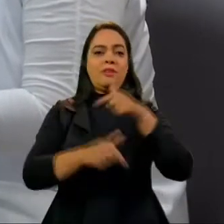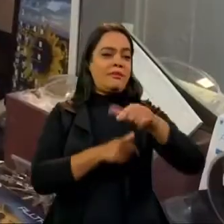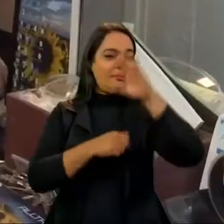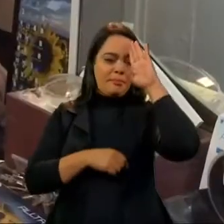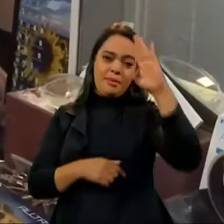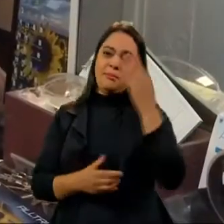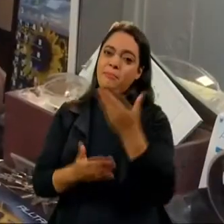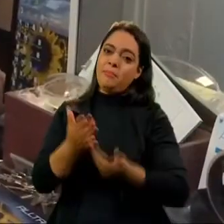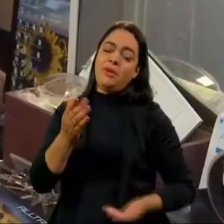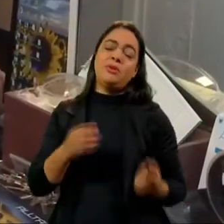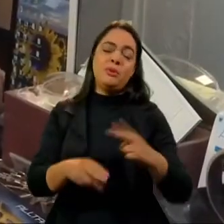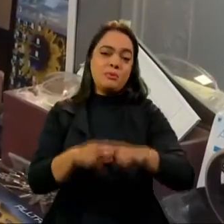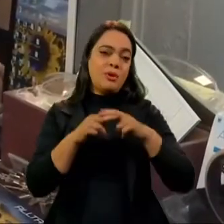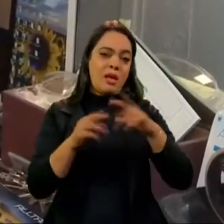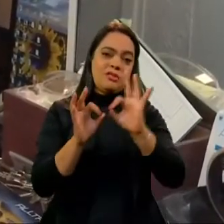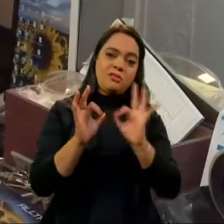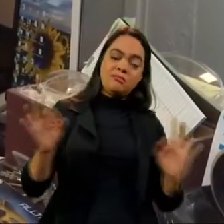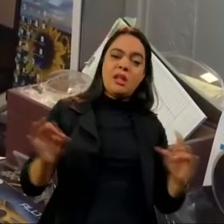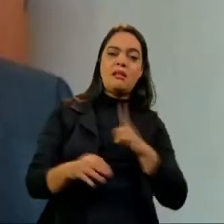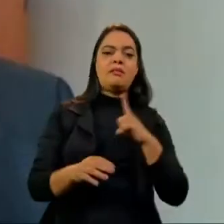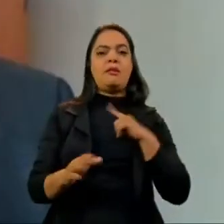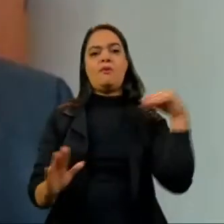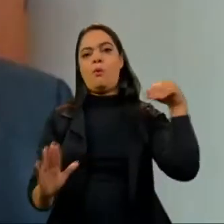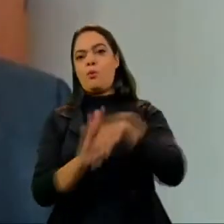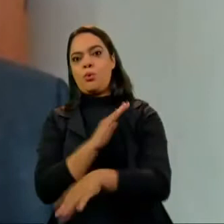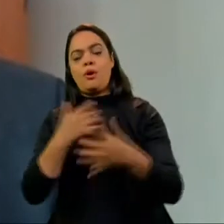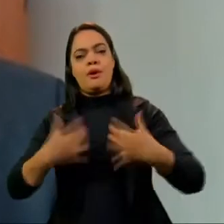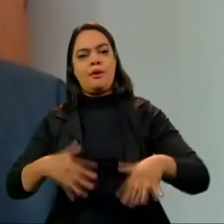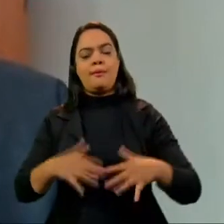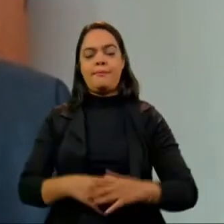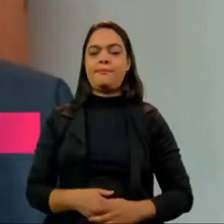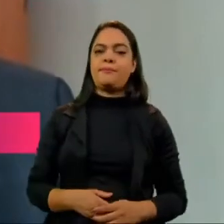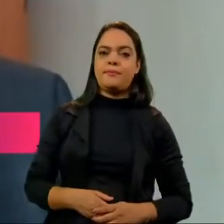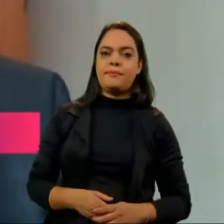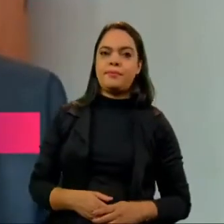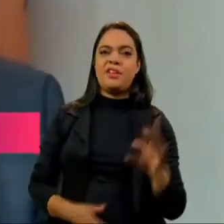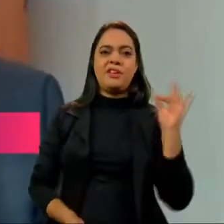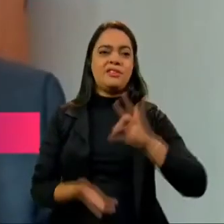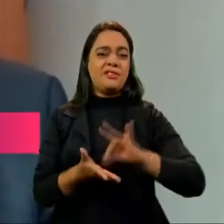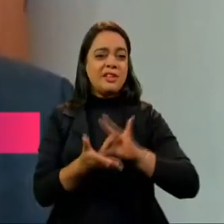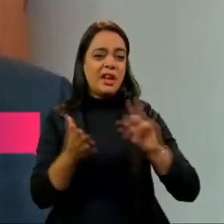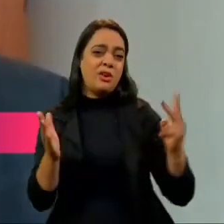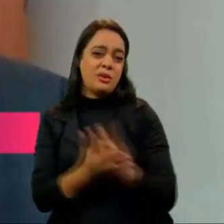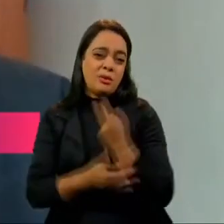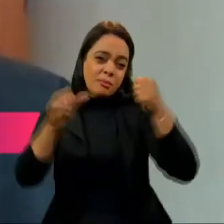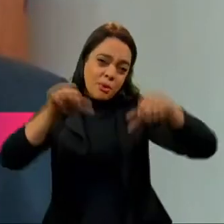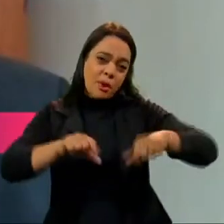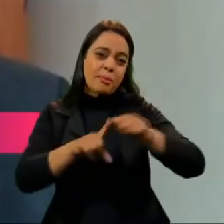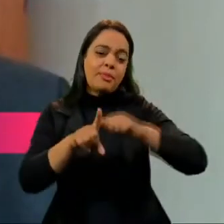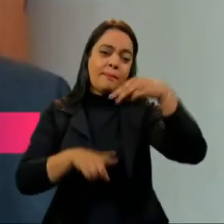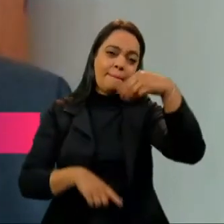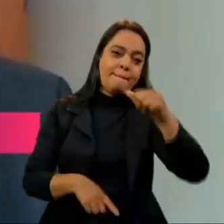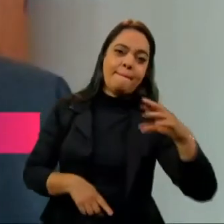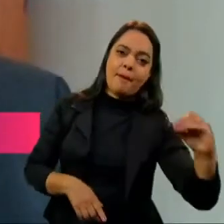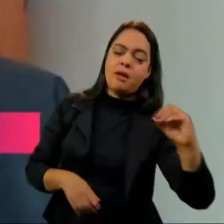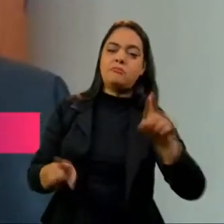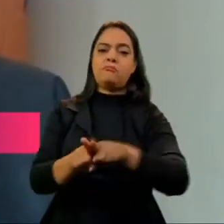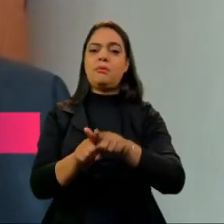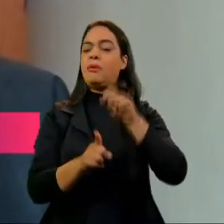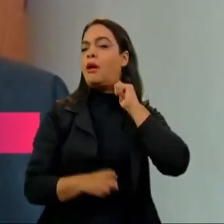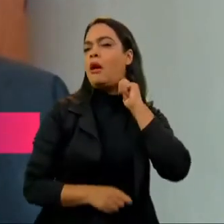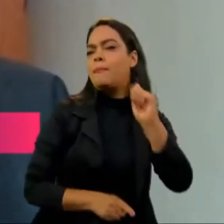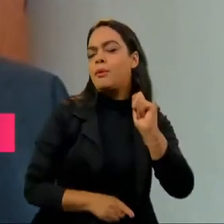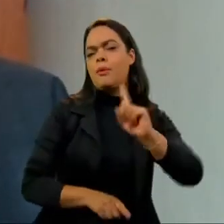social, teve queda recorde no ano passado. O choque para valer foi março e abril. Depois, a economia brasileira